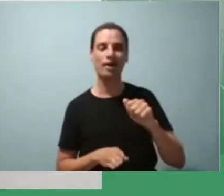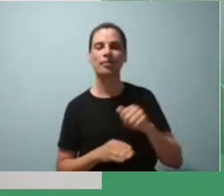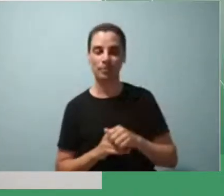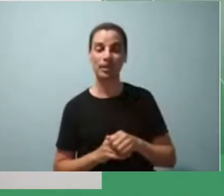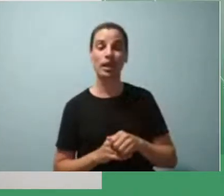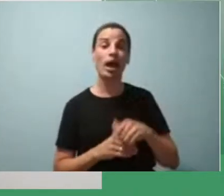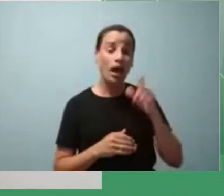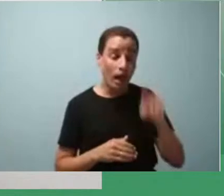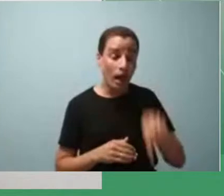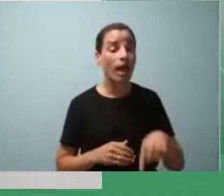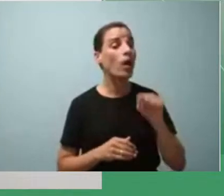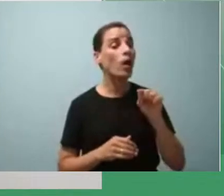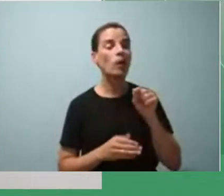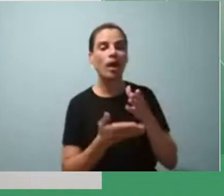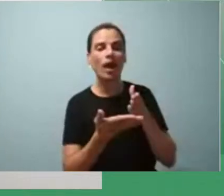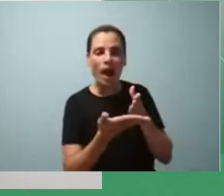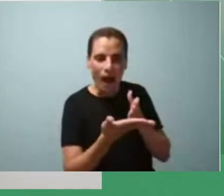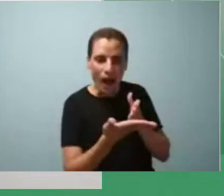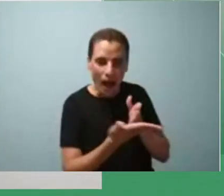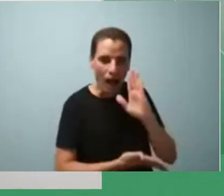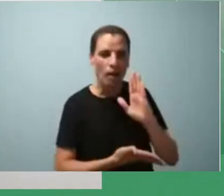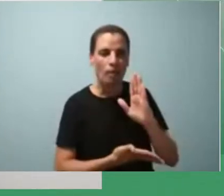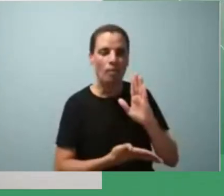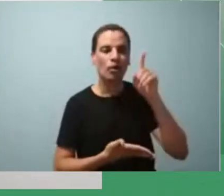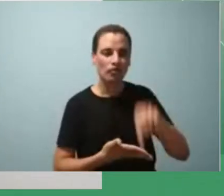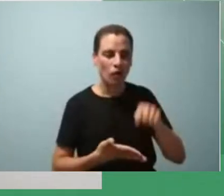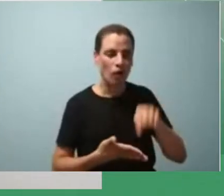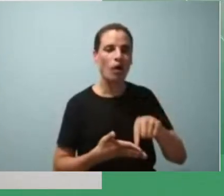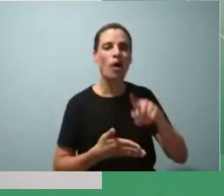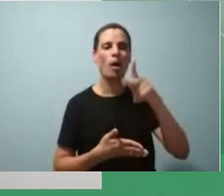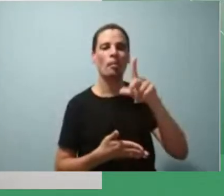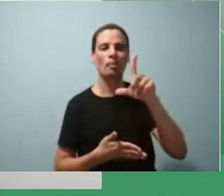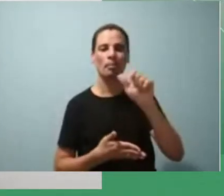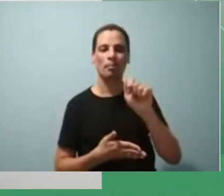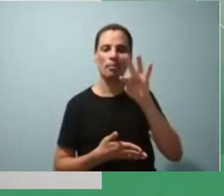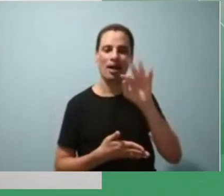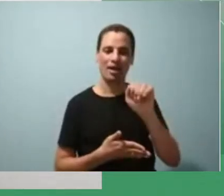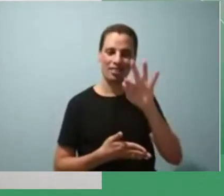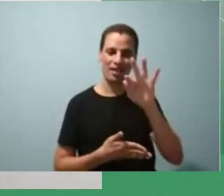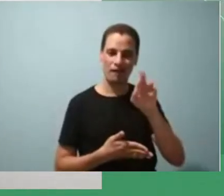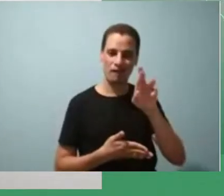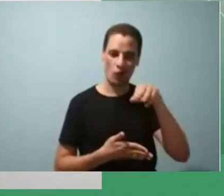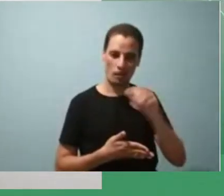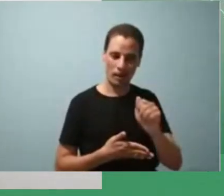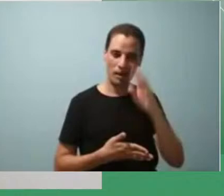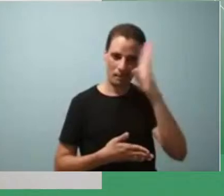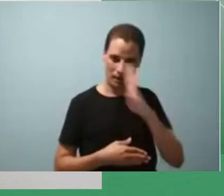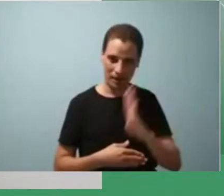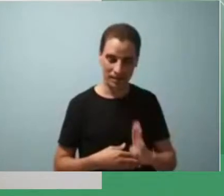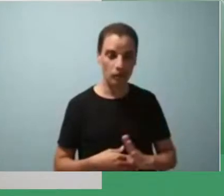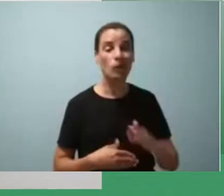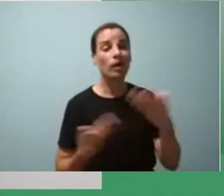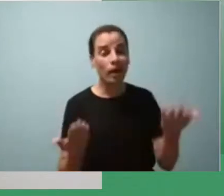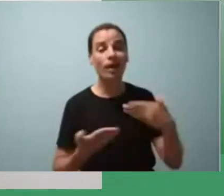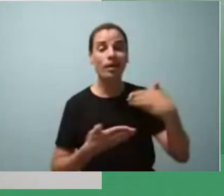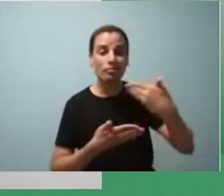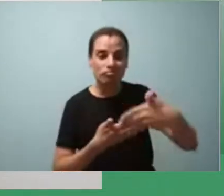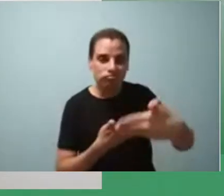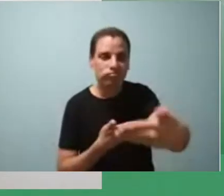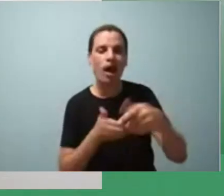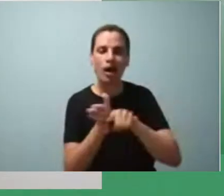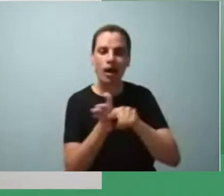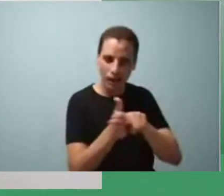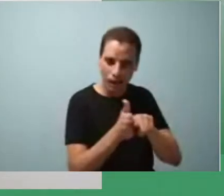aprovada pela Plataforma Brasil, pelo Conselho de Ética. E agora a gente está dando mais sequência nesse